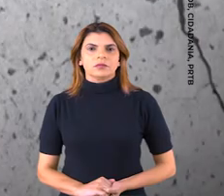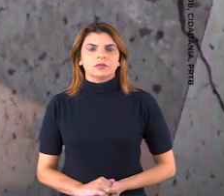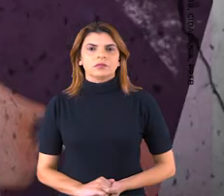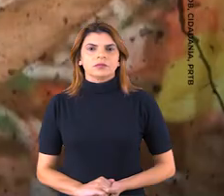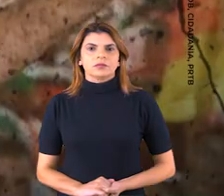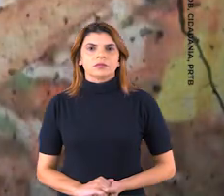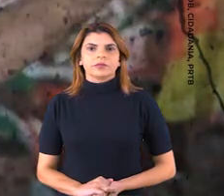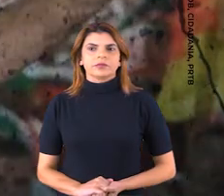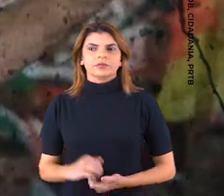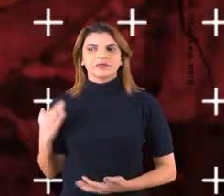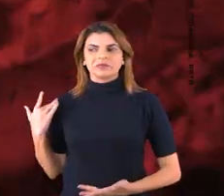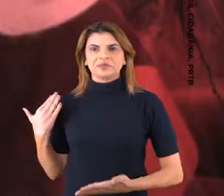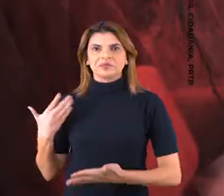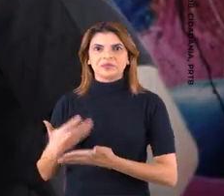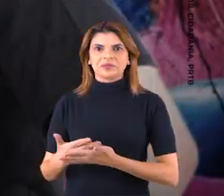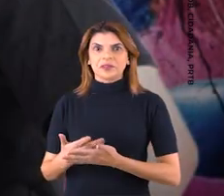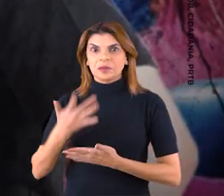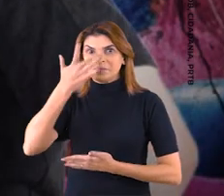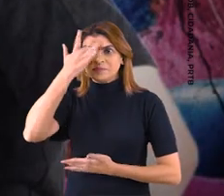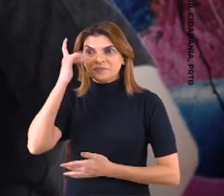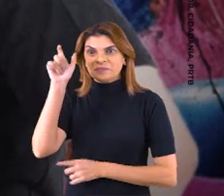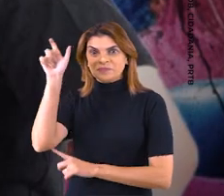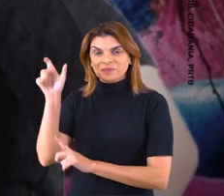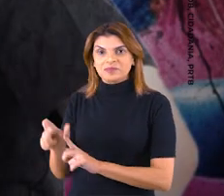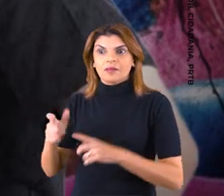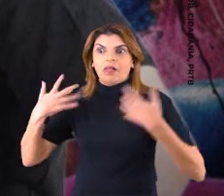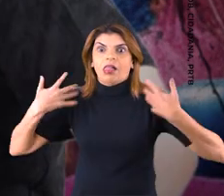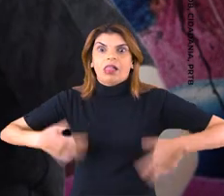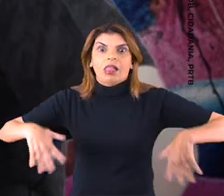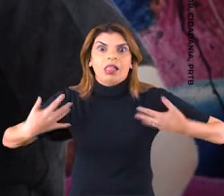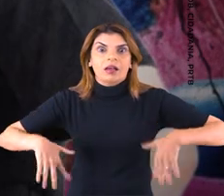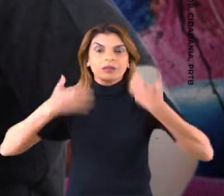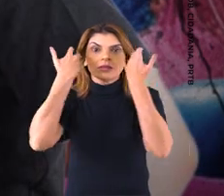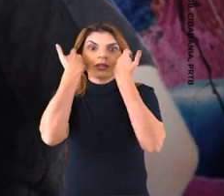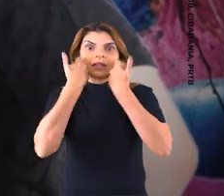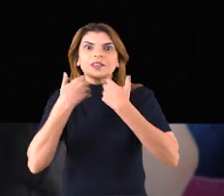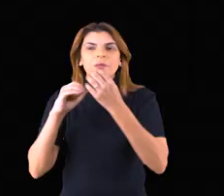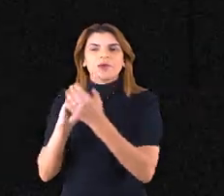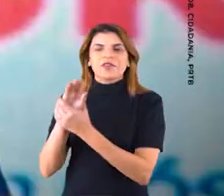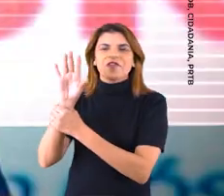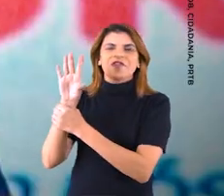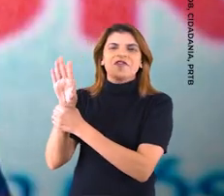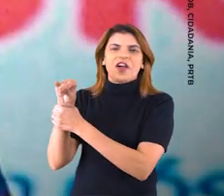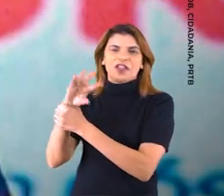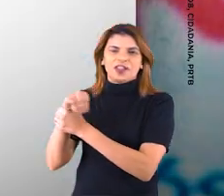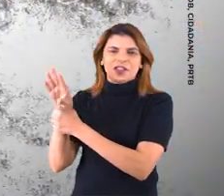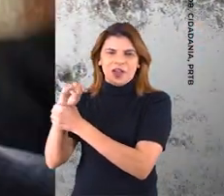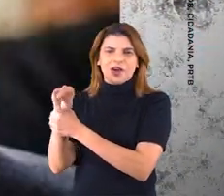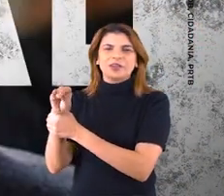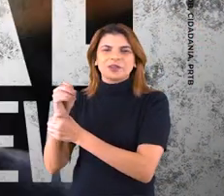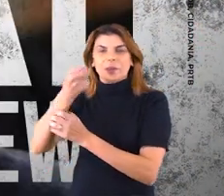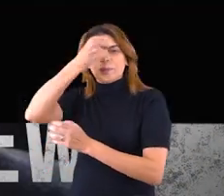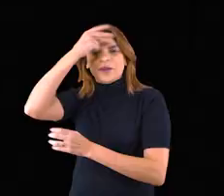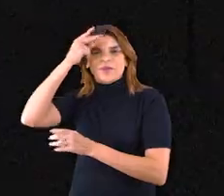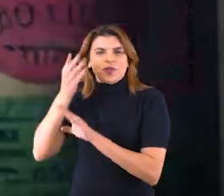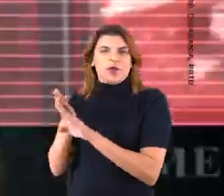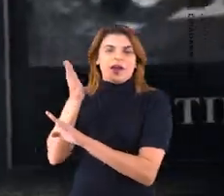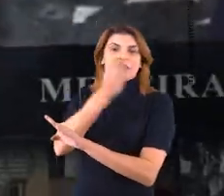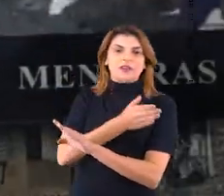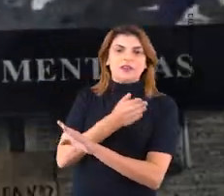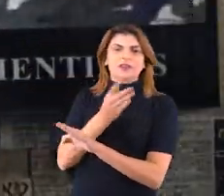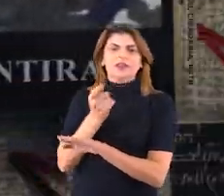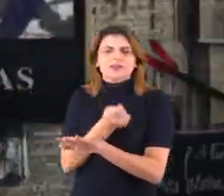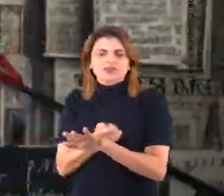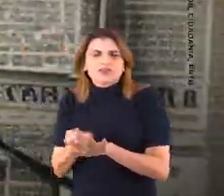Nos últimos dias era só desespero na campanha do fantoche do atual prefeito. Muita mentira e fake news sobre